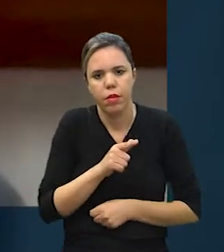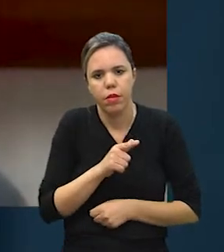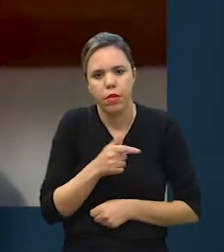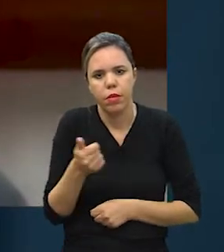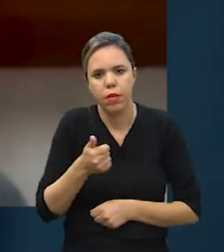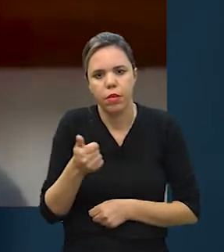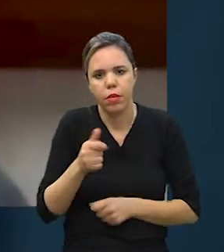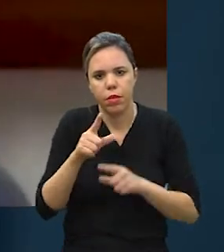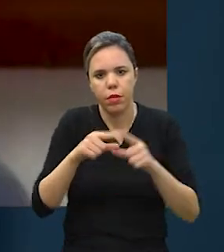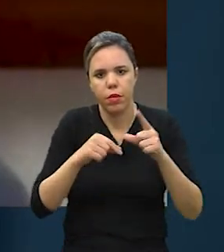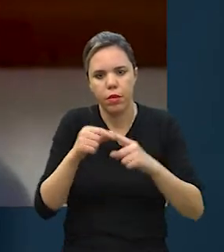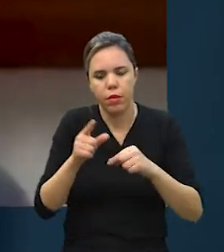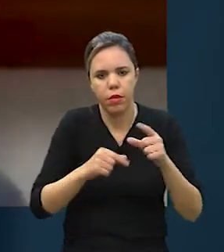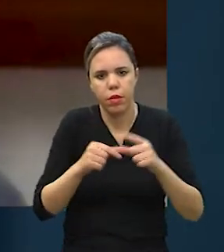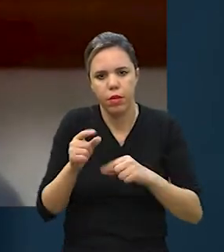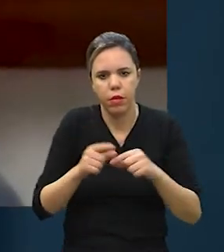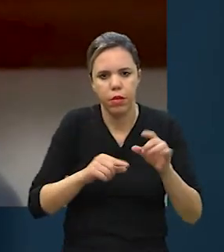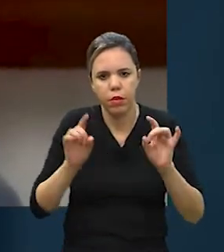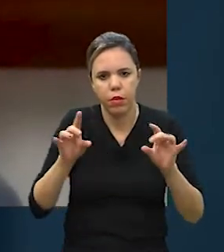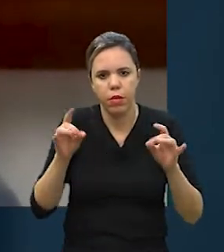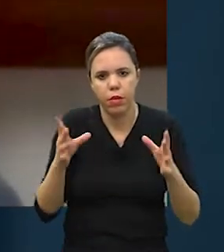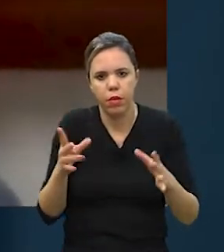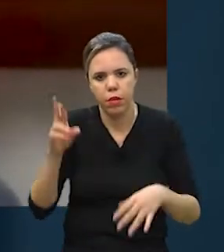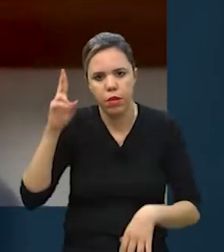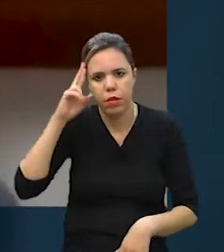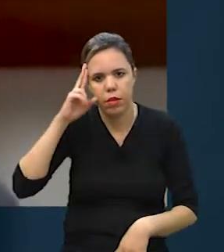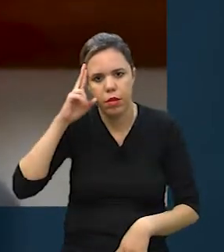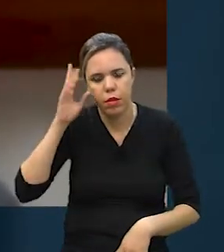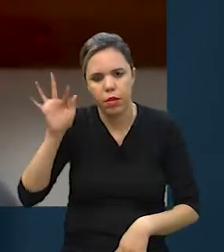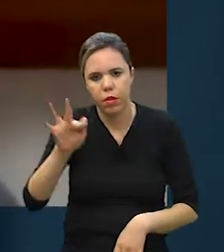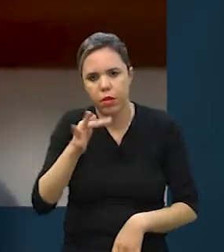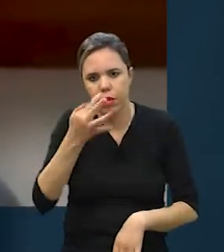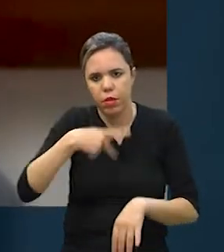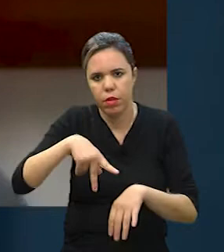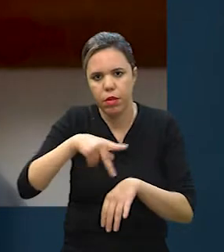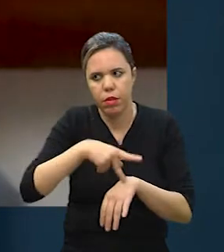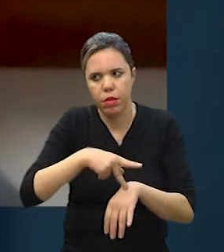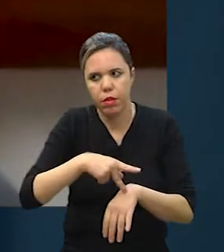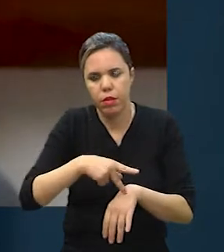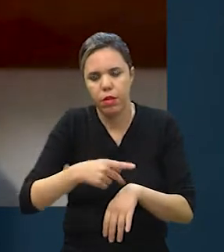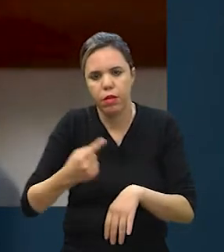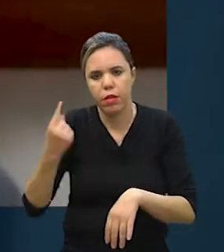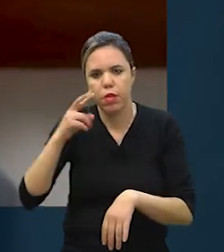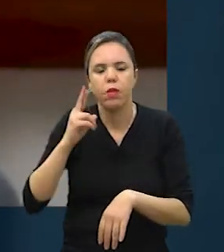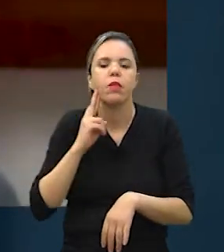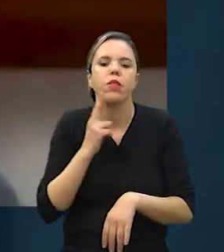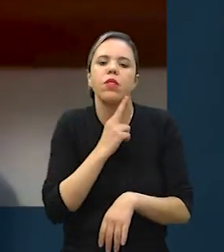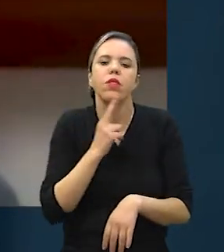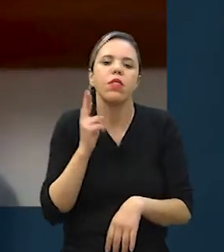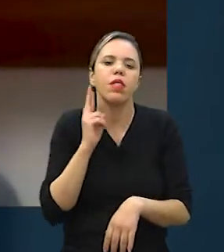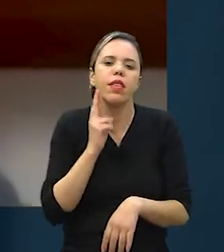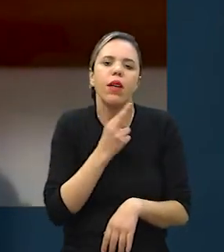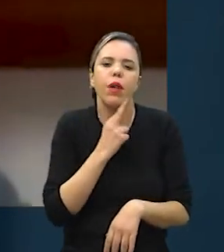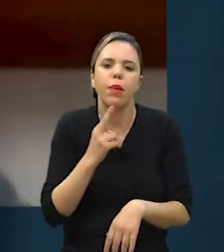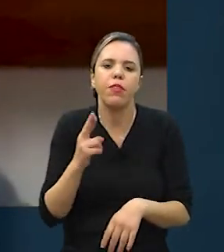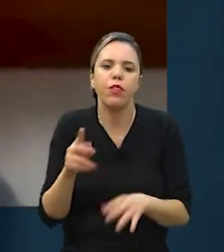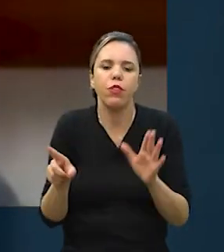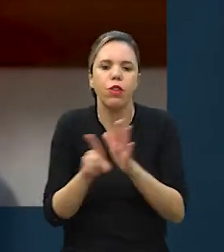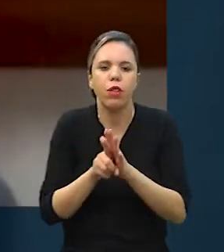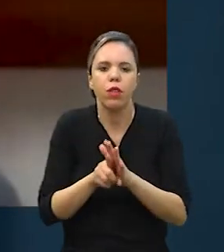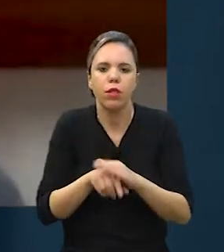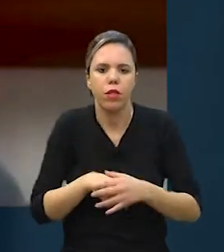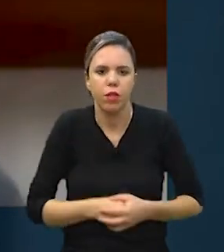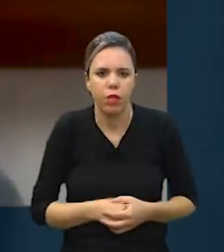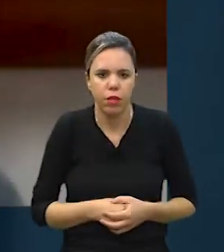a primeira estrela Michelin, vamos chamar assim, né? Quando ele ainda era um chefe na França, ele era chefe de um restaurante. Ele não era o dono do